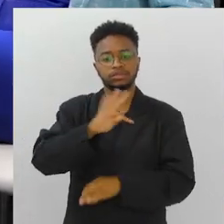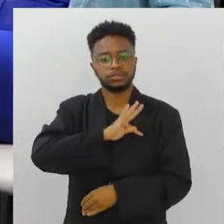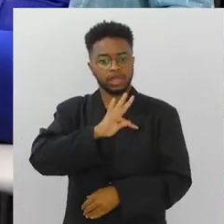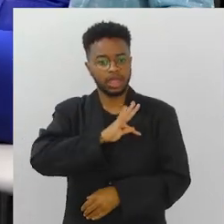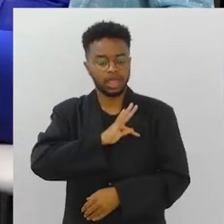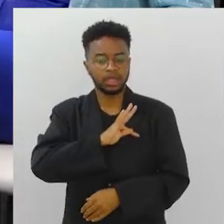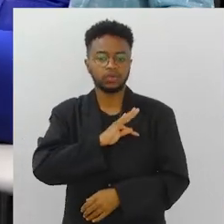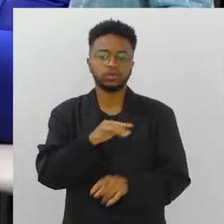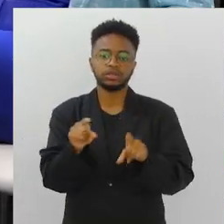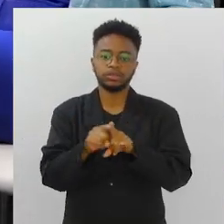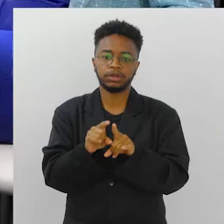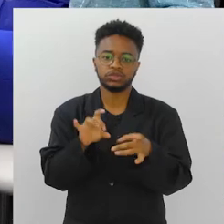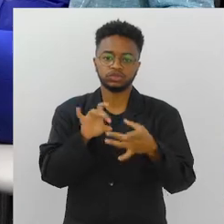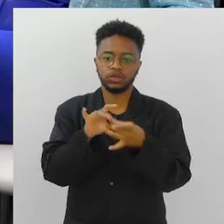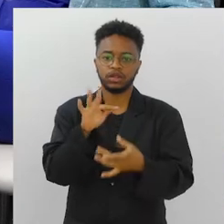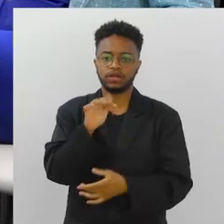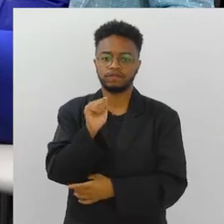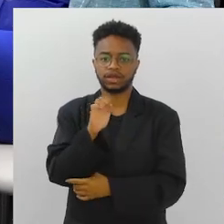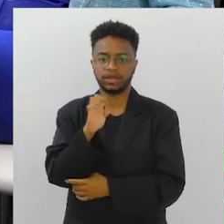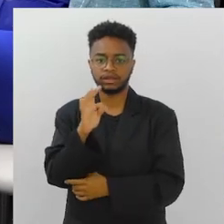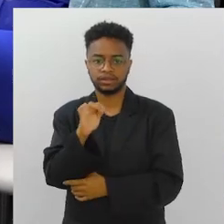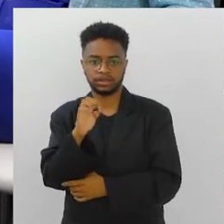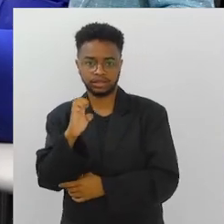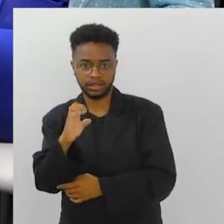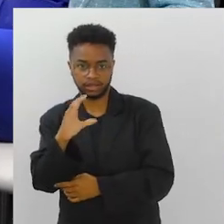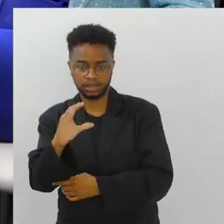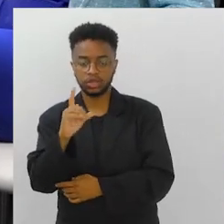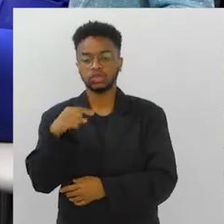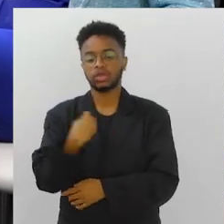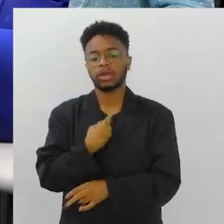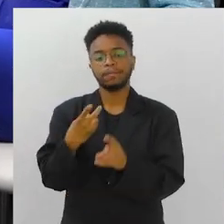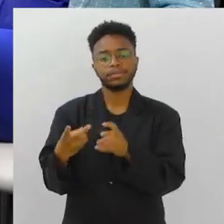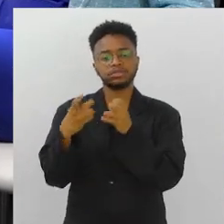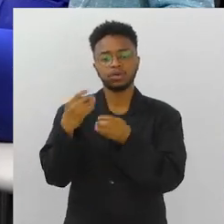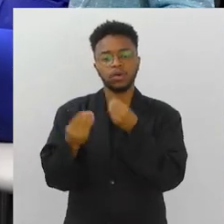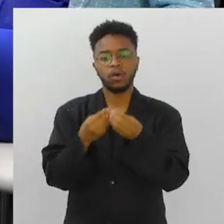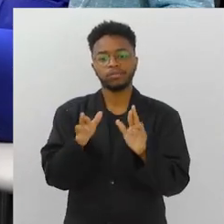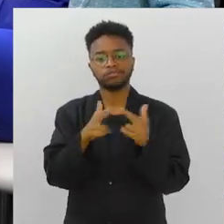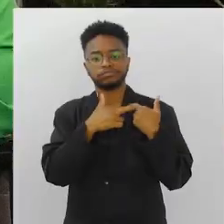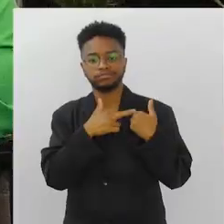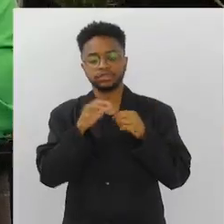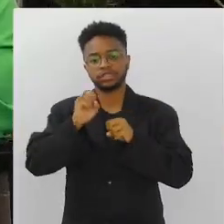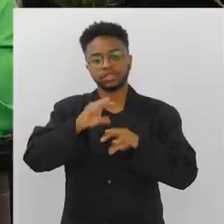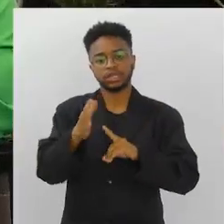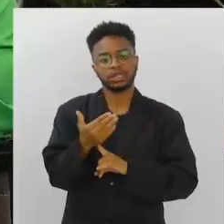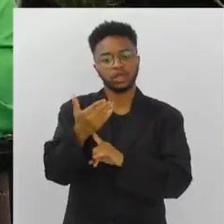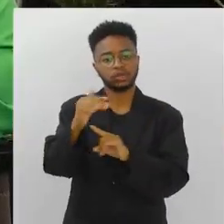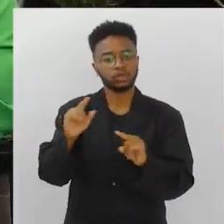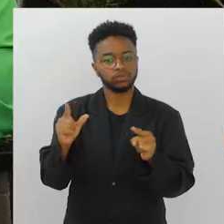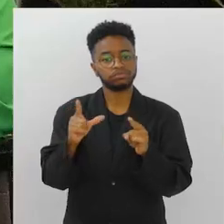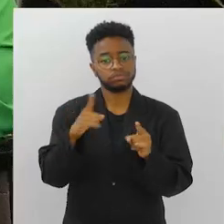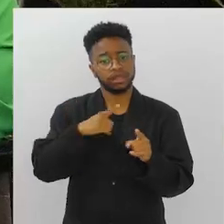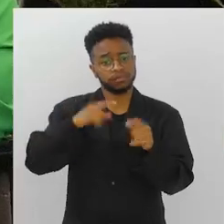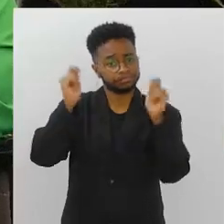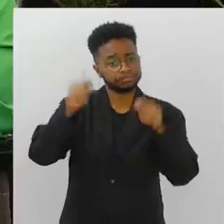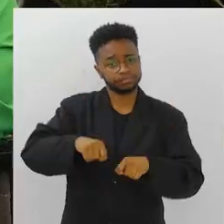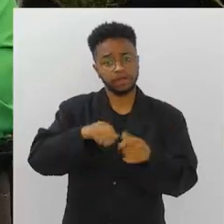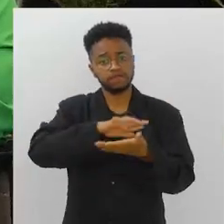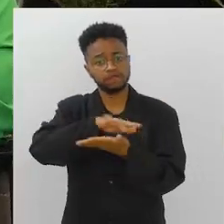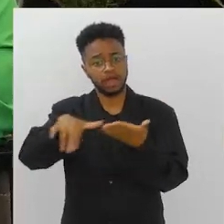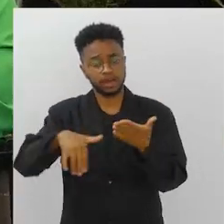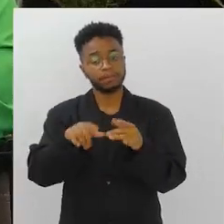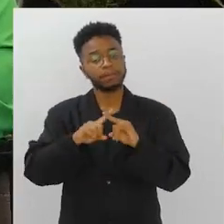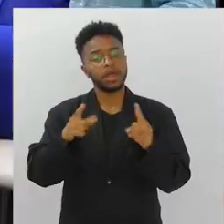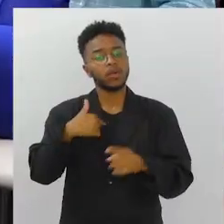de ensino técnico, estou na FaiTec, e a gente vê as possibilidades que o ensino tecnológico coloca hoje são inúmeras.